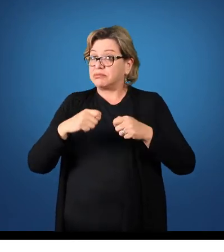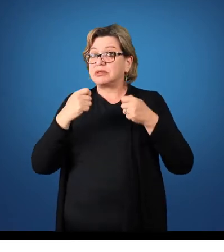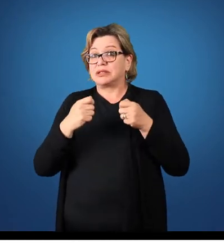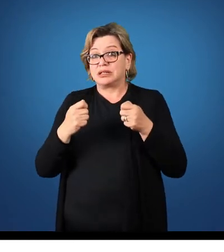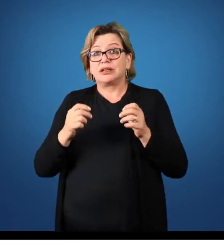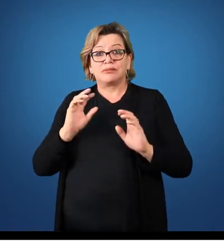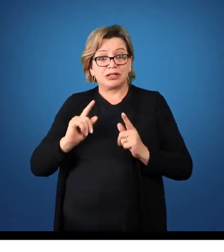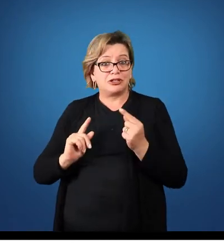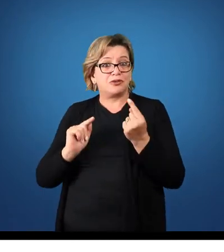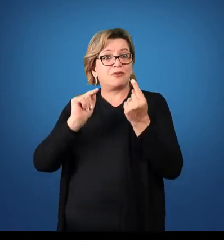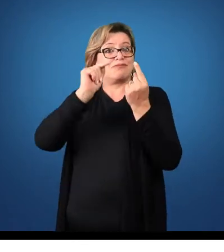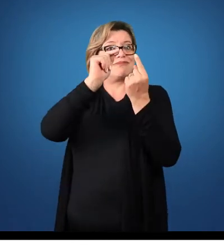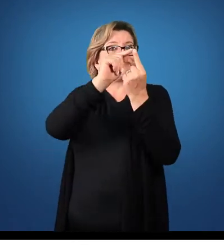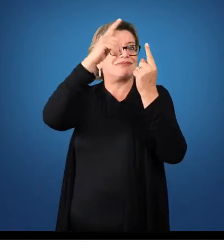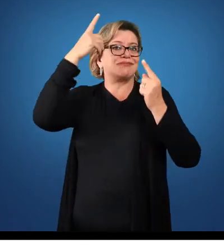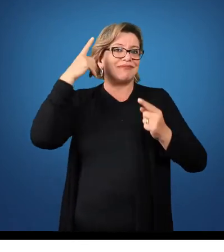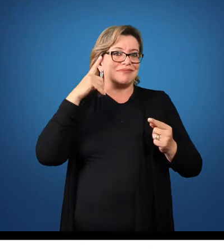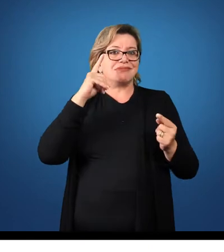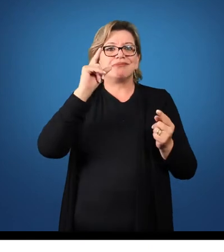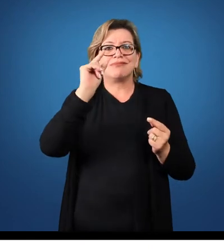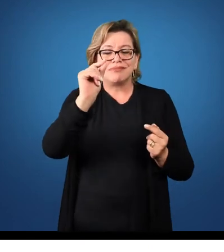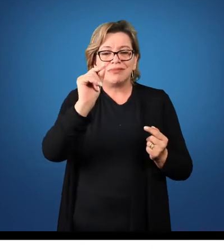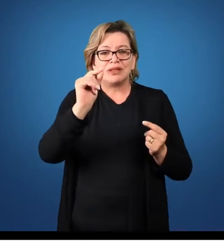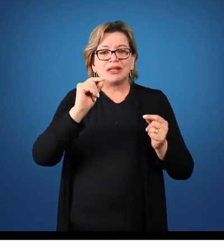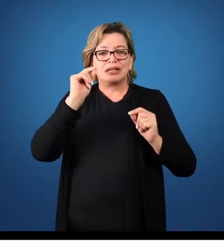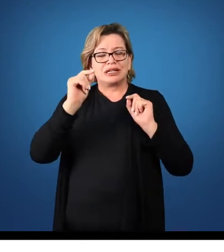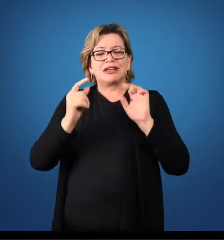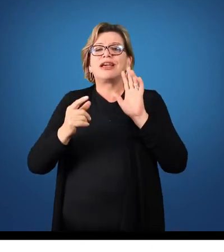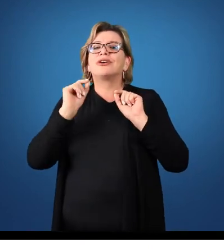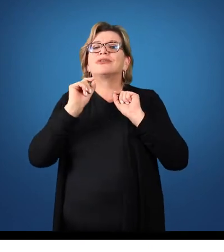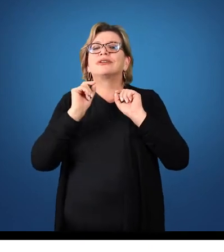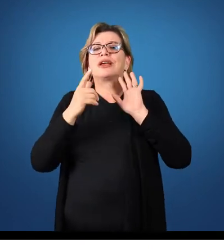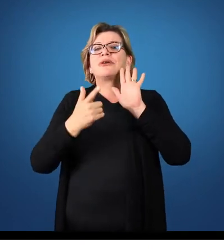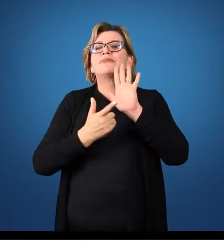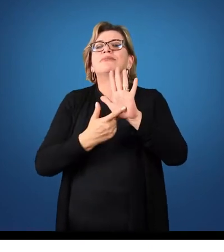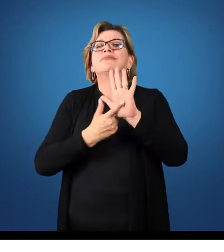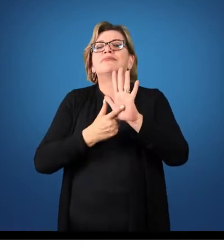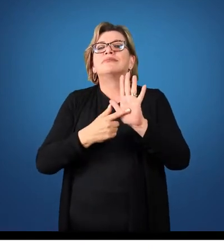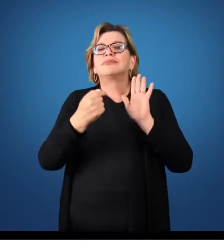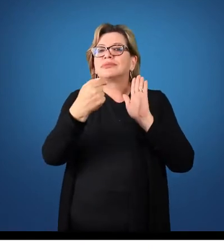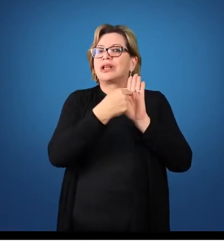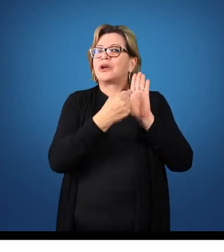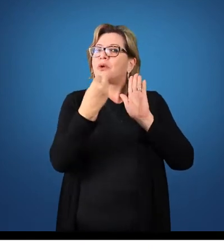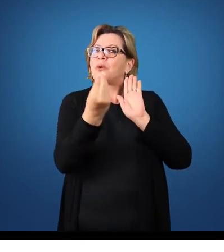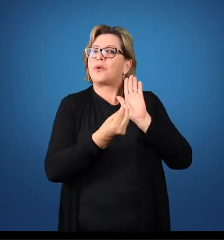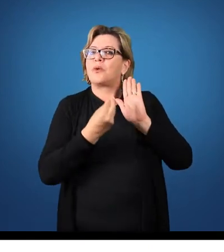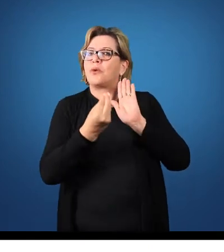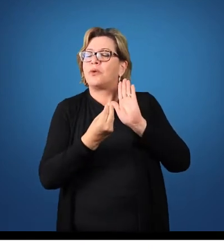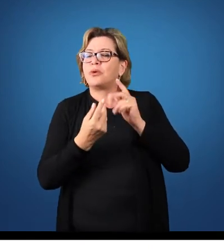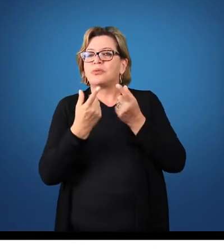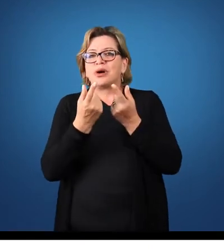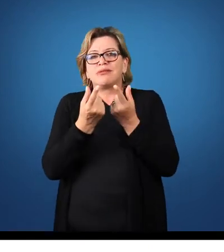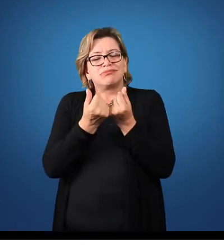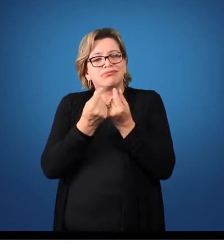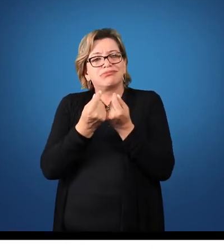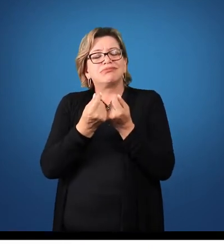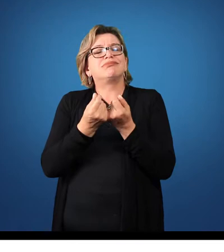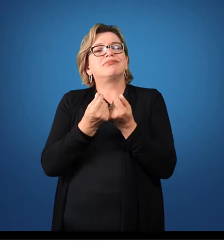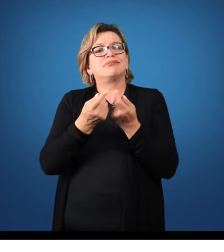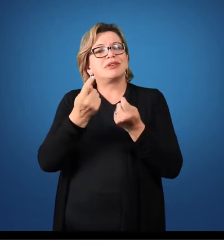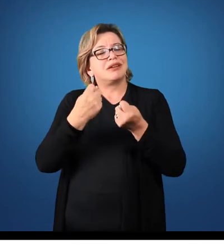contabilidade atinja o seu fim, o seu objetivo, que é levar a informação da situação econômico-financeira